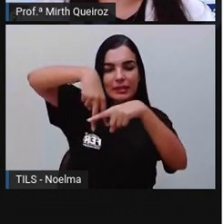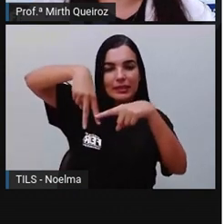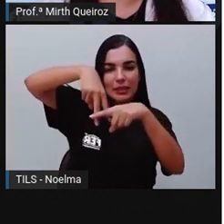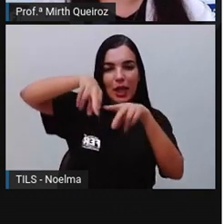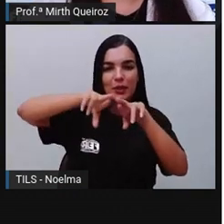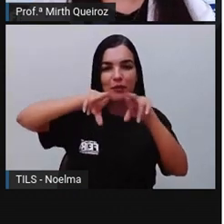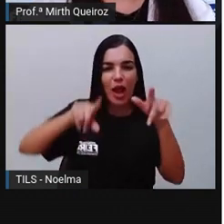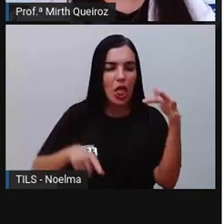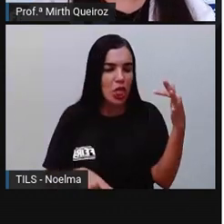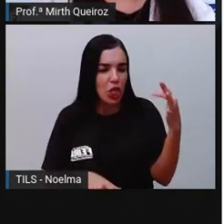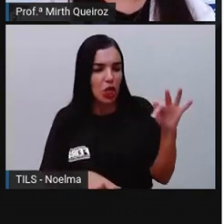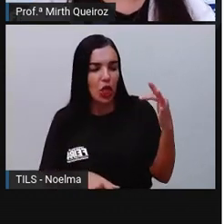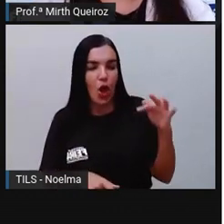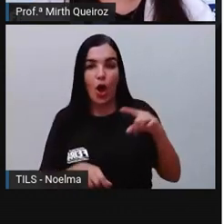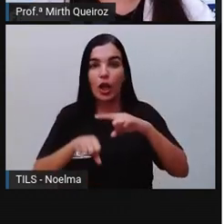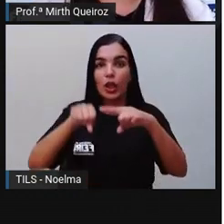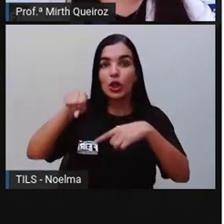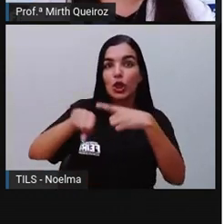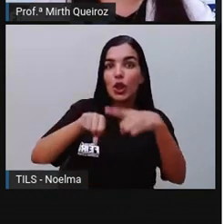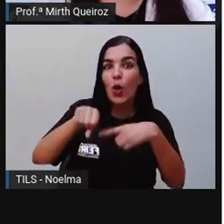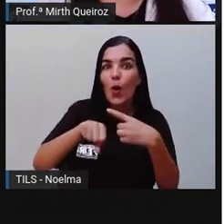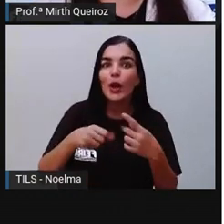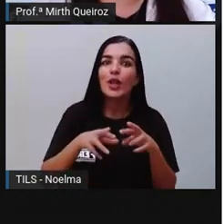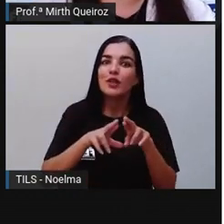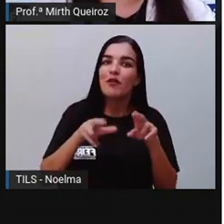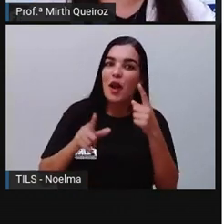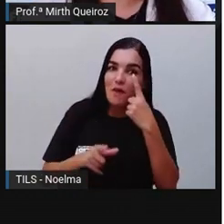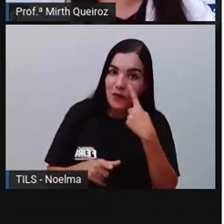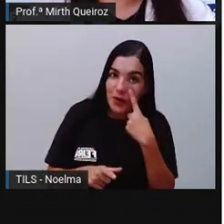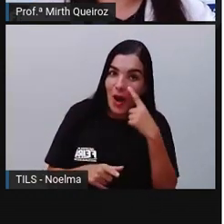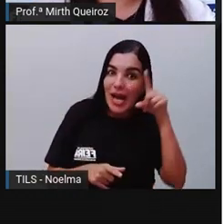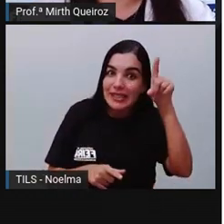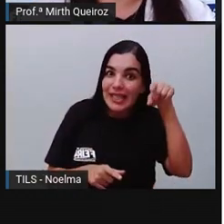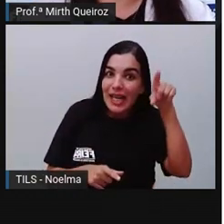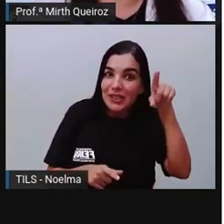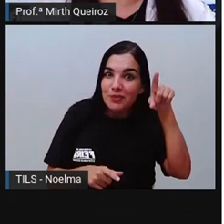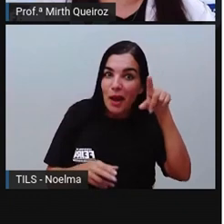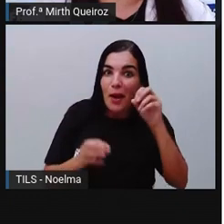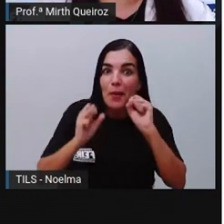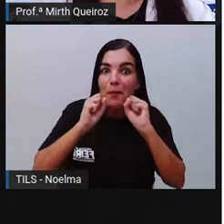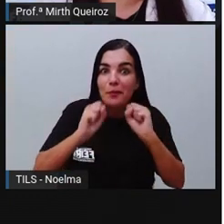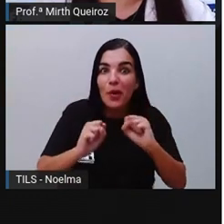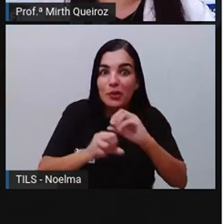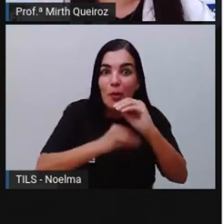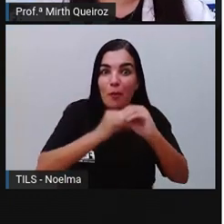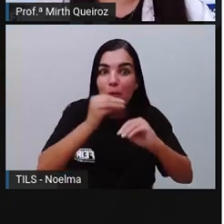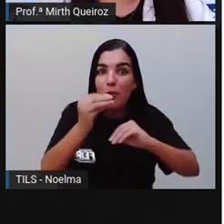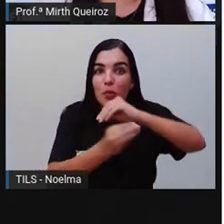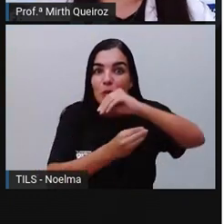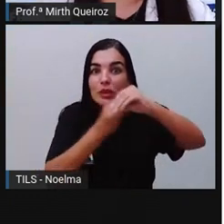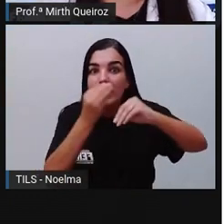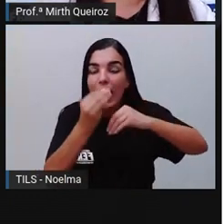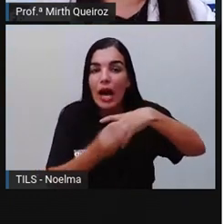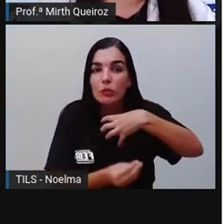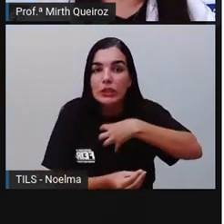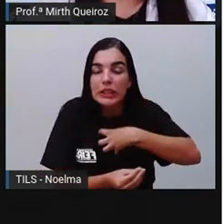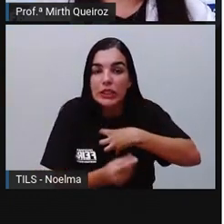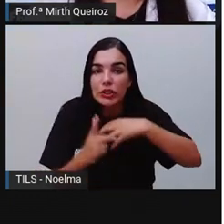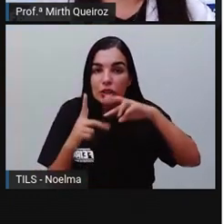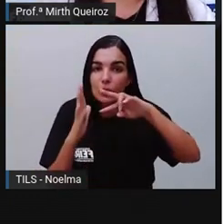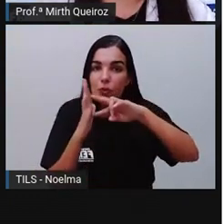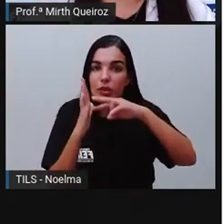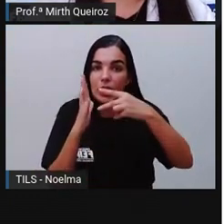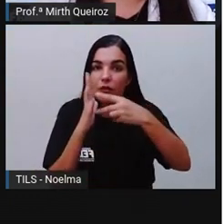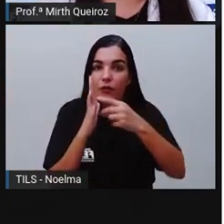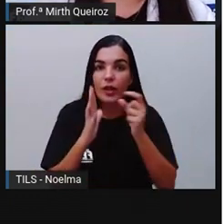Doído e doido é diferente. Olha só como o acento vai mudar todo o significado aí